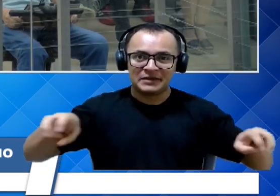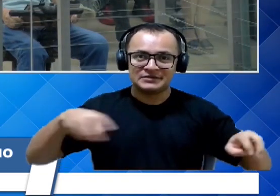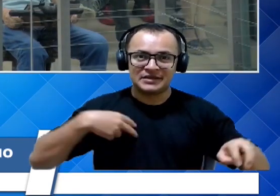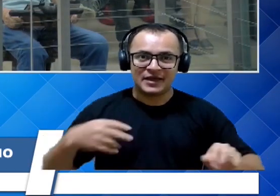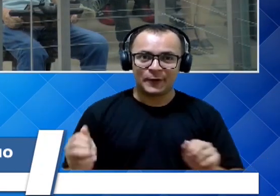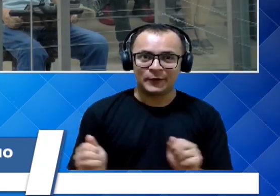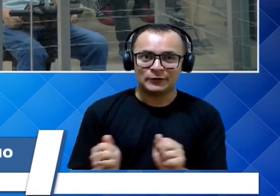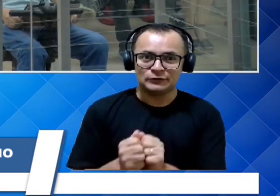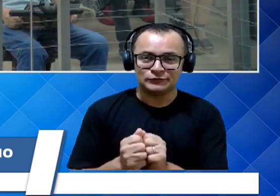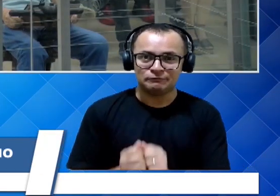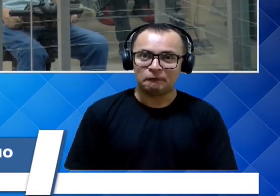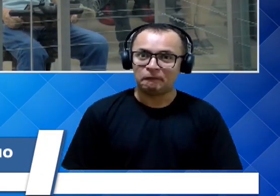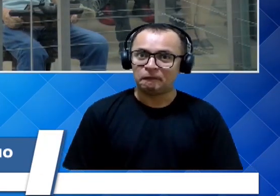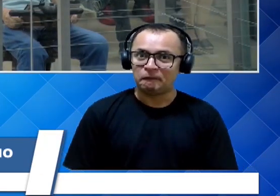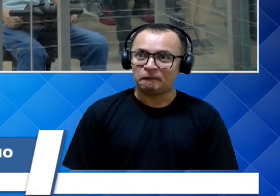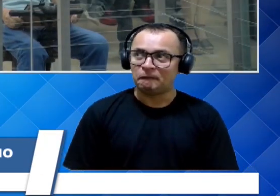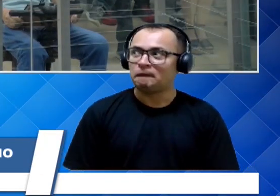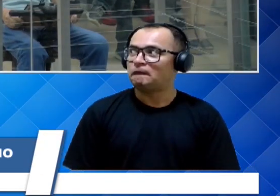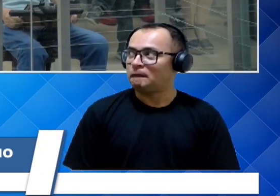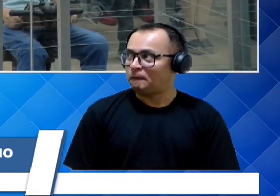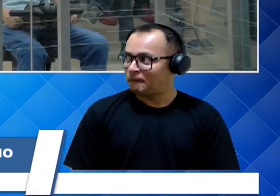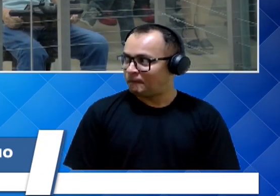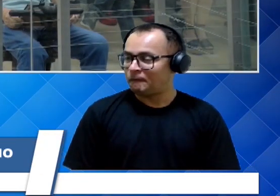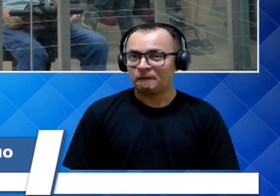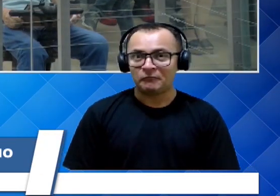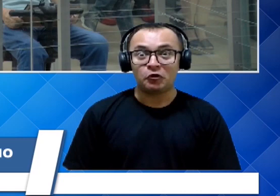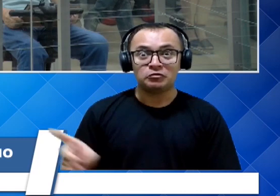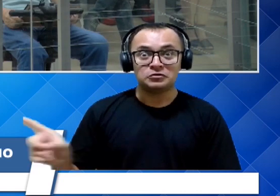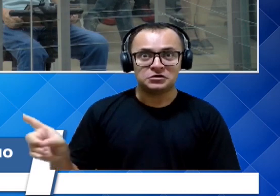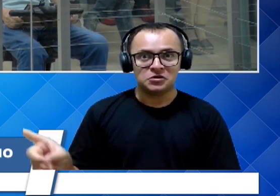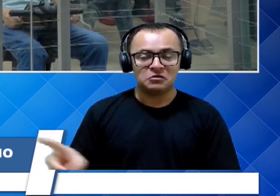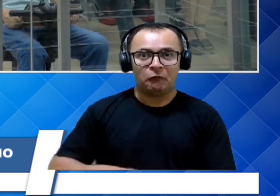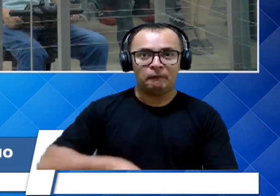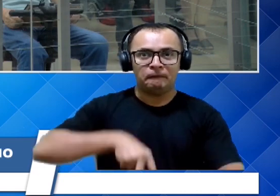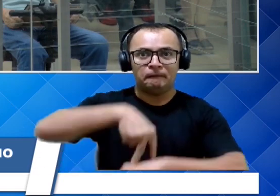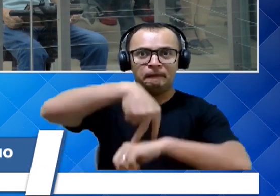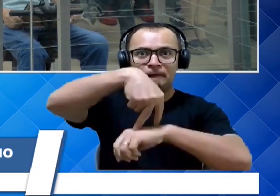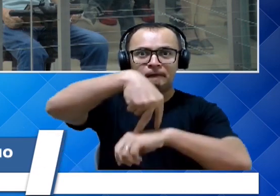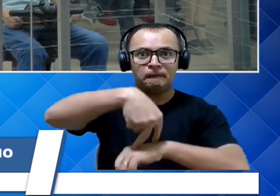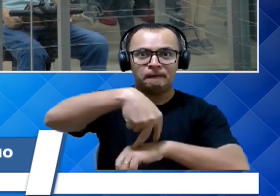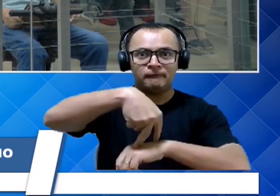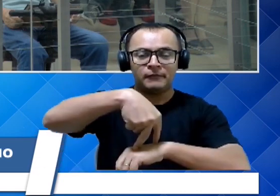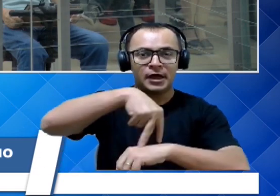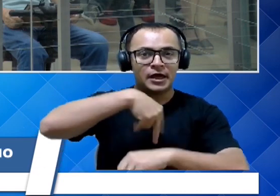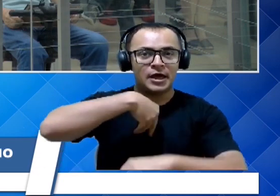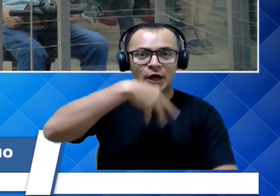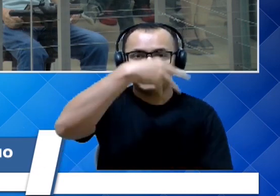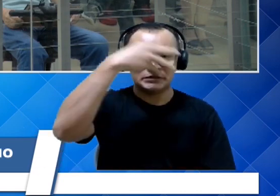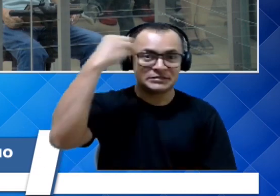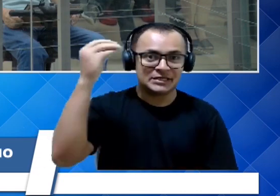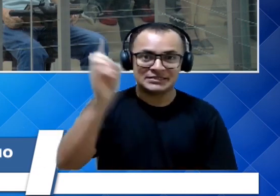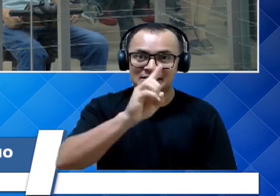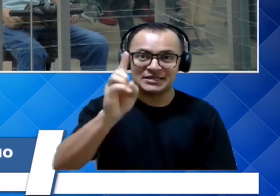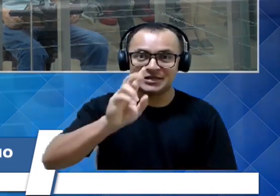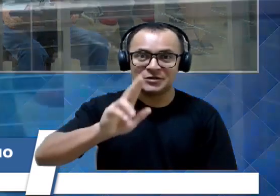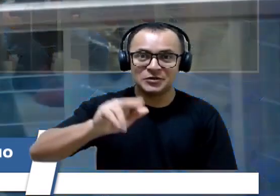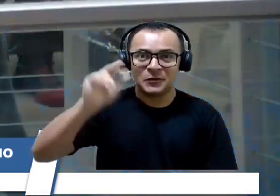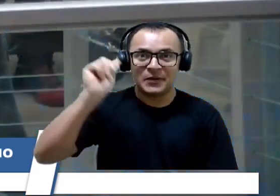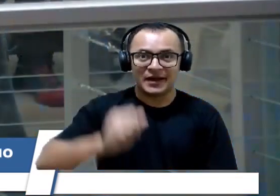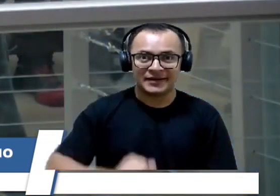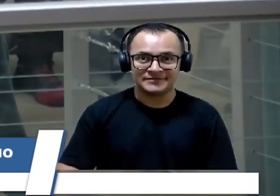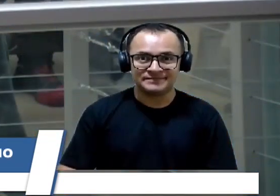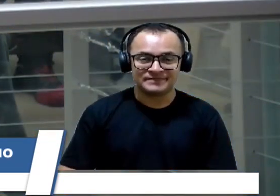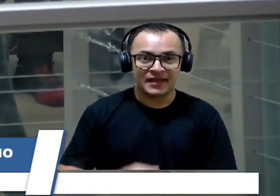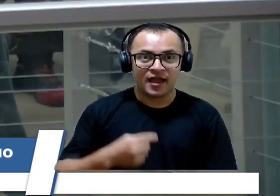que presença o senhor tem. E de lá pra cá eu não me esqueci do senhor. Aí, quando colocaram que iam fazer